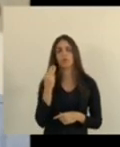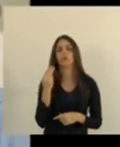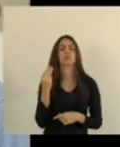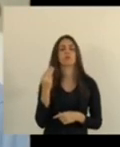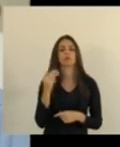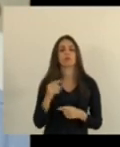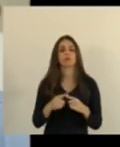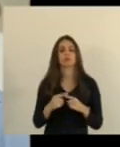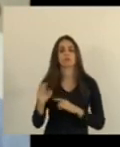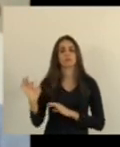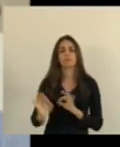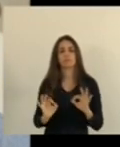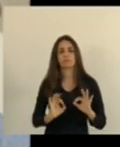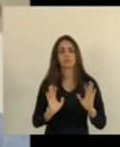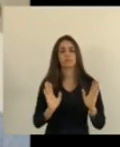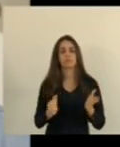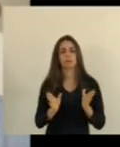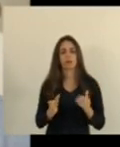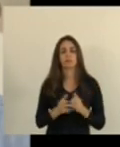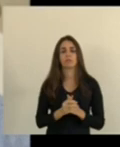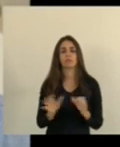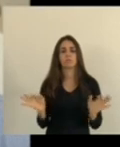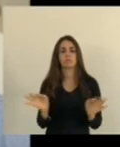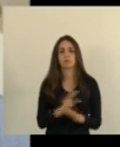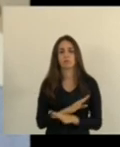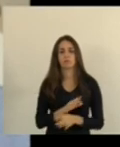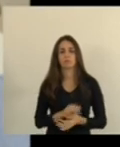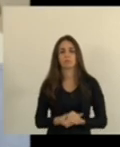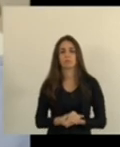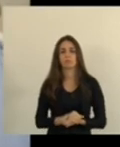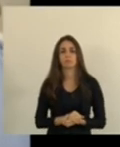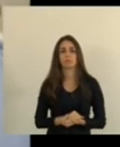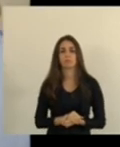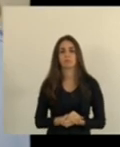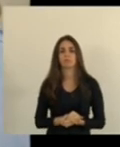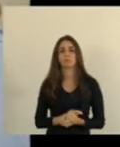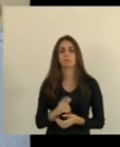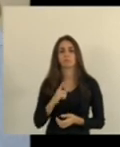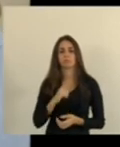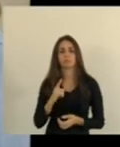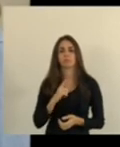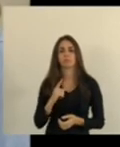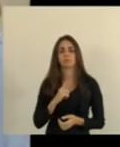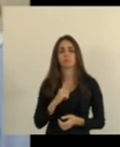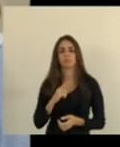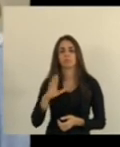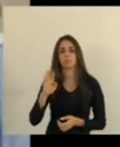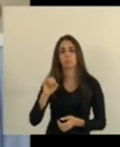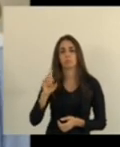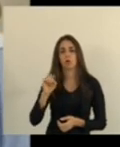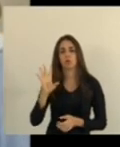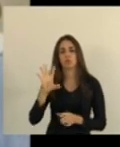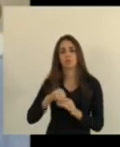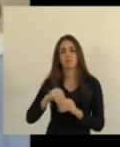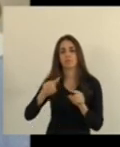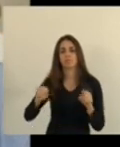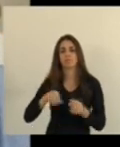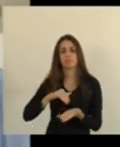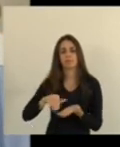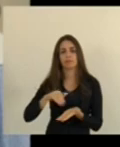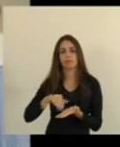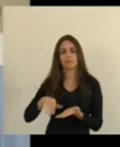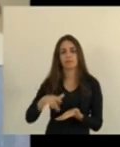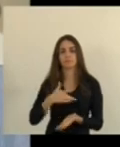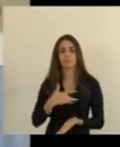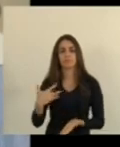preparado com o projeto pronto mas existe um bode na sala da secretaria da saúde que